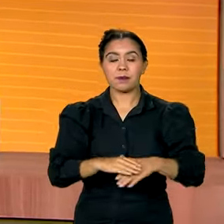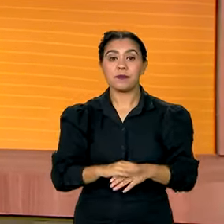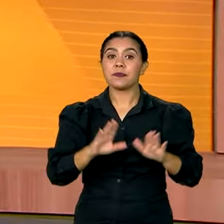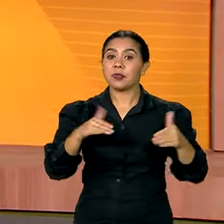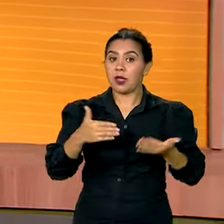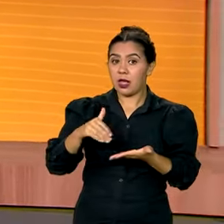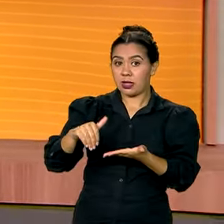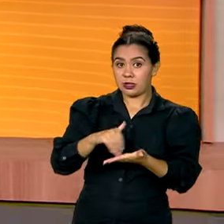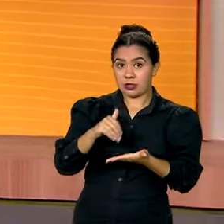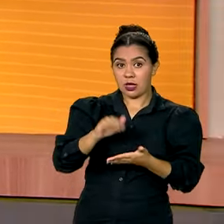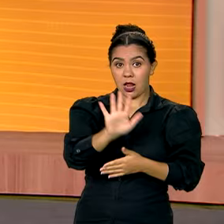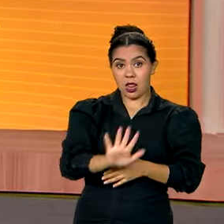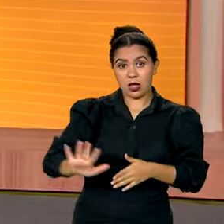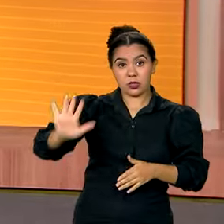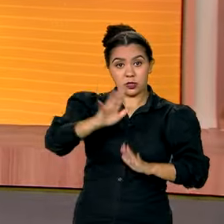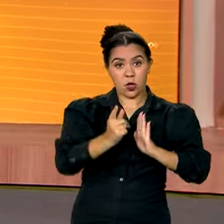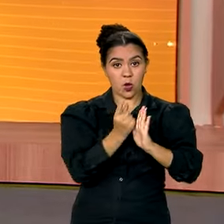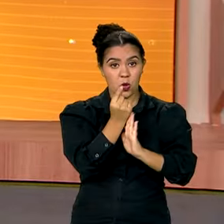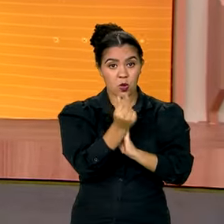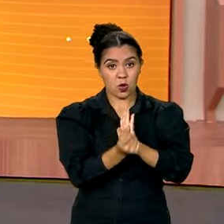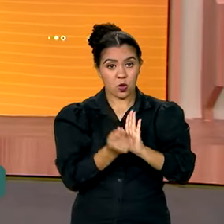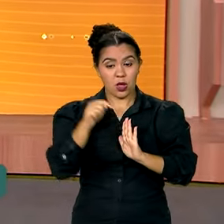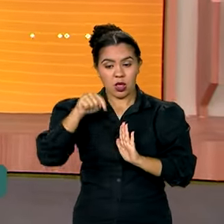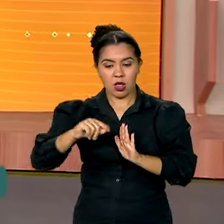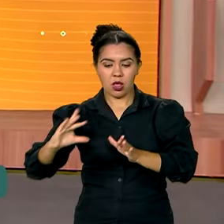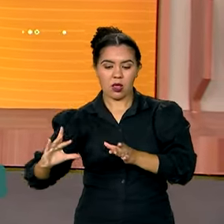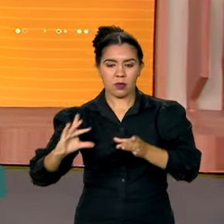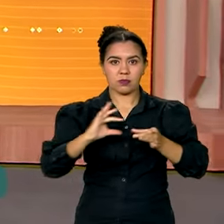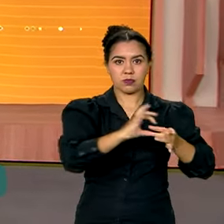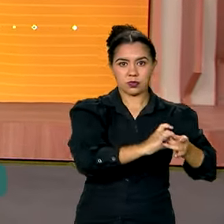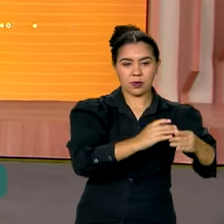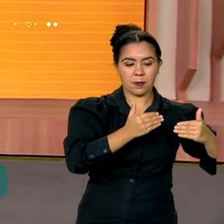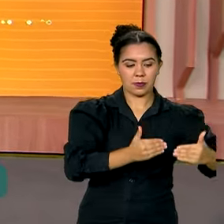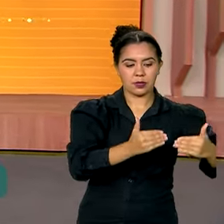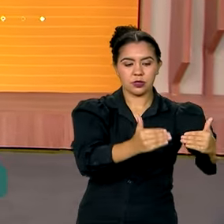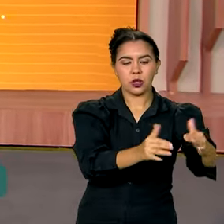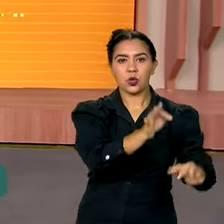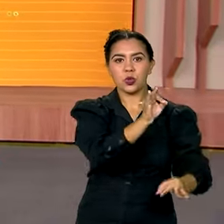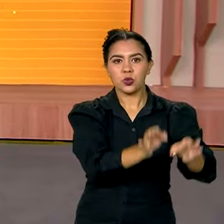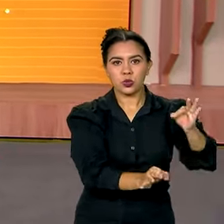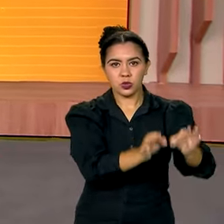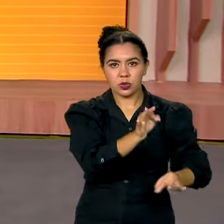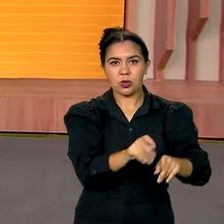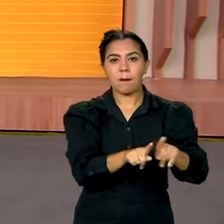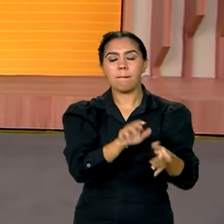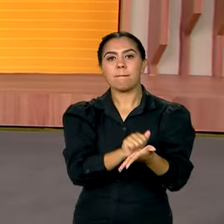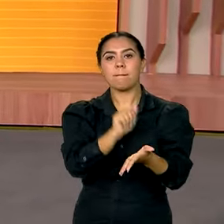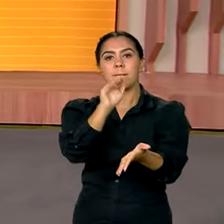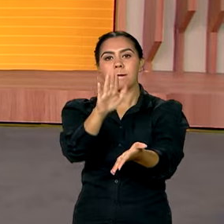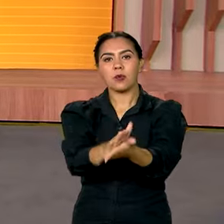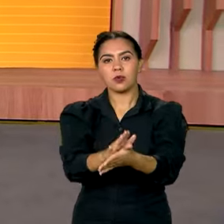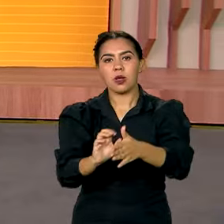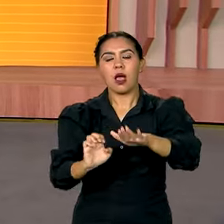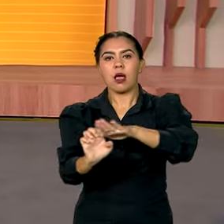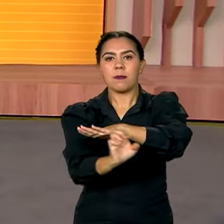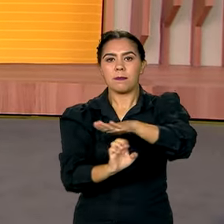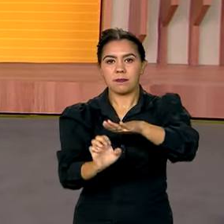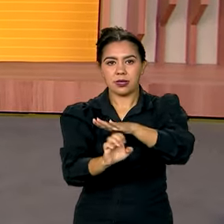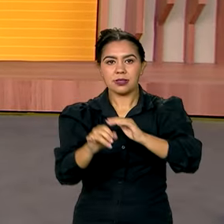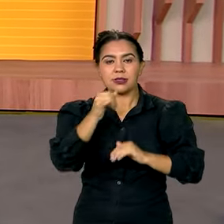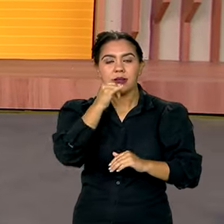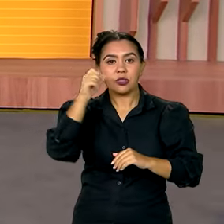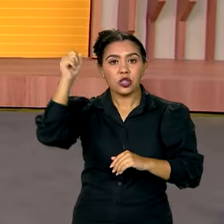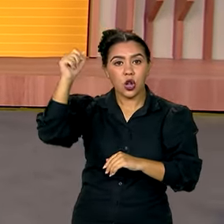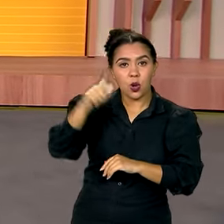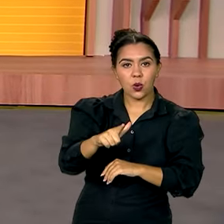a Secretaria Nacional do Consumidor, que é um órgão vinculado ao Ministério da Justiça, multou a empresa de energia Enel em mais de